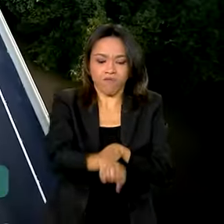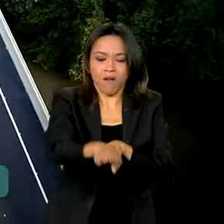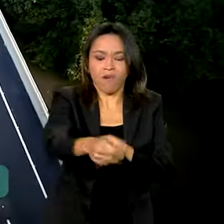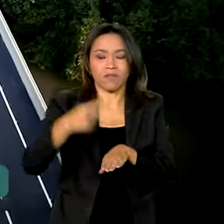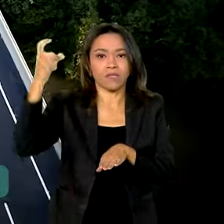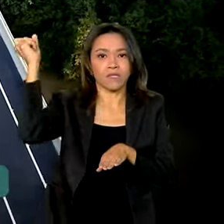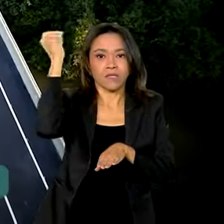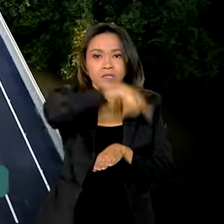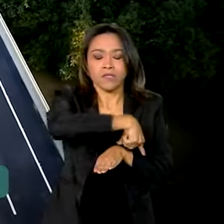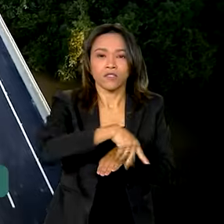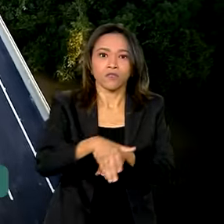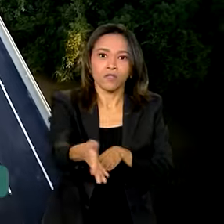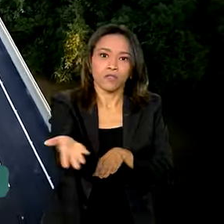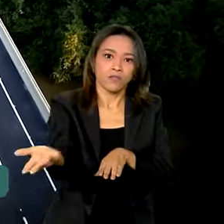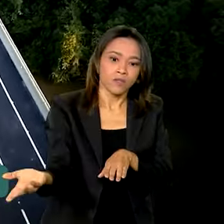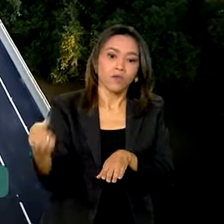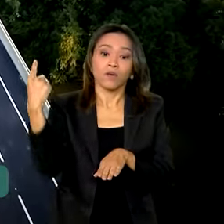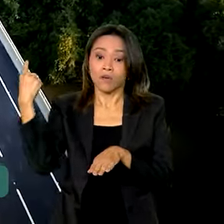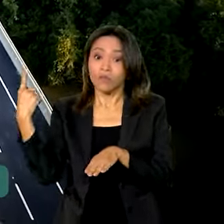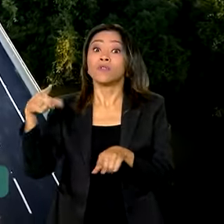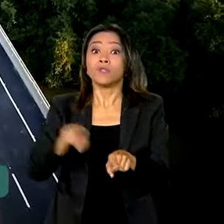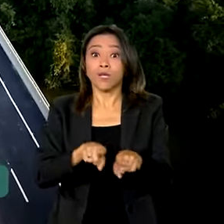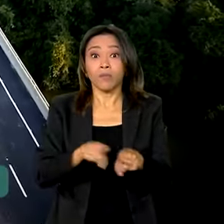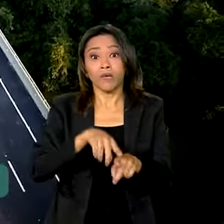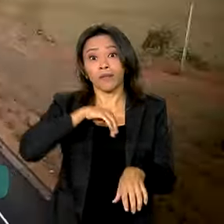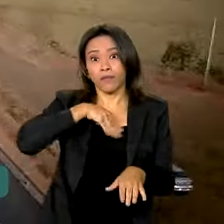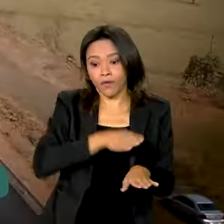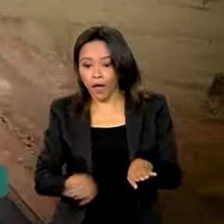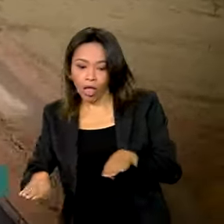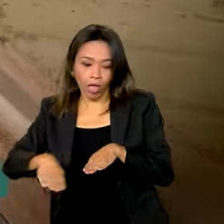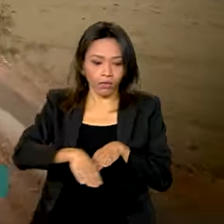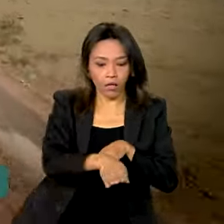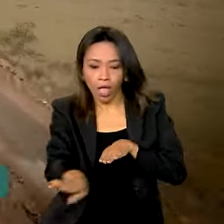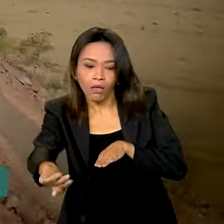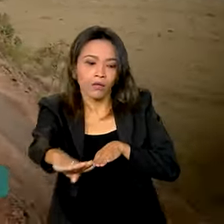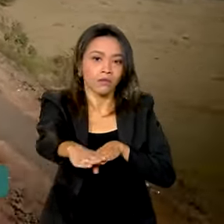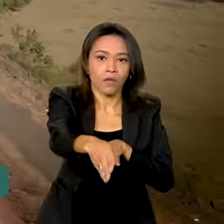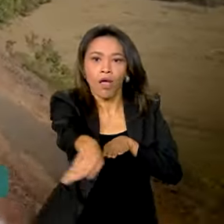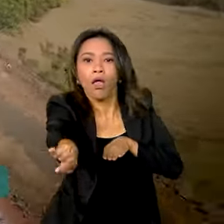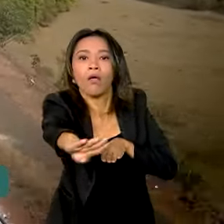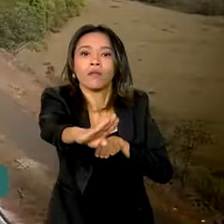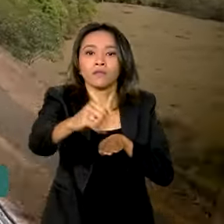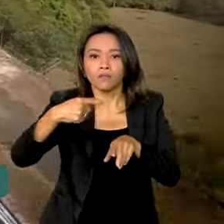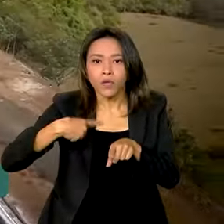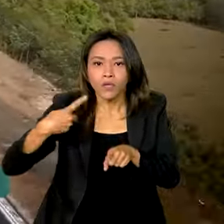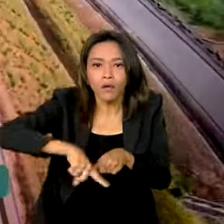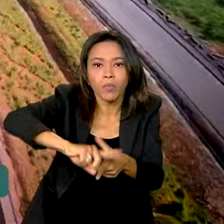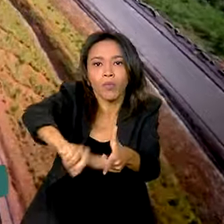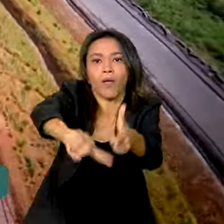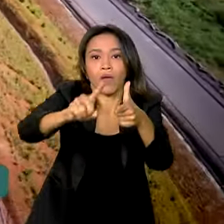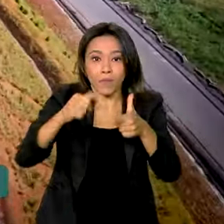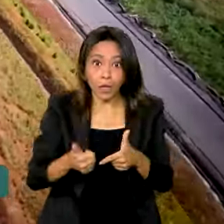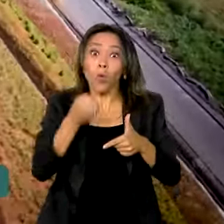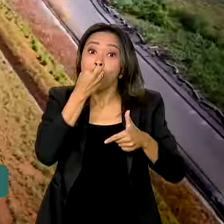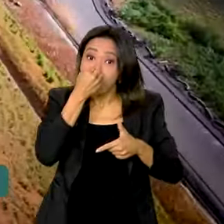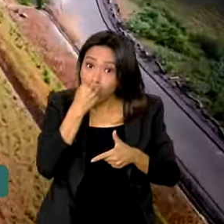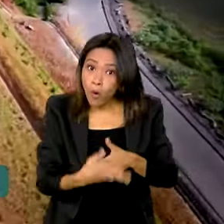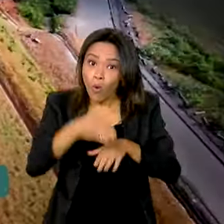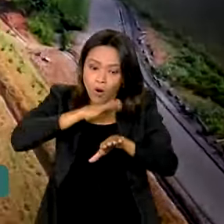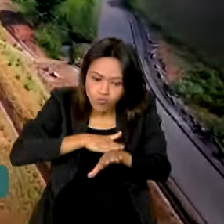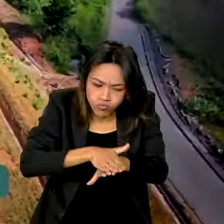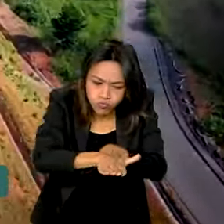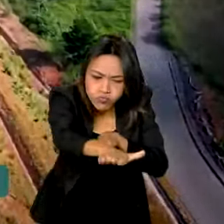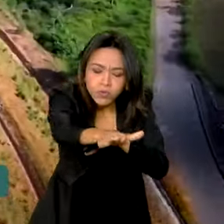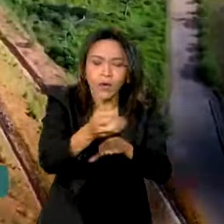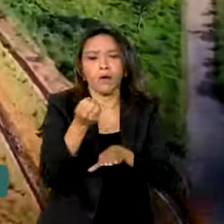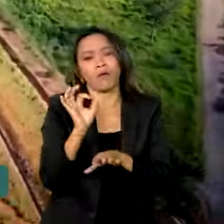curva, retira o caminhão da estrada, você é obrigada a ficar mudando de faixa toda hora. Então uma rodovia adequada gera